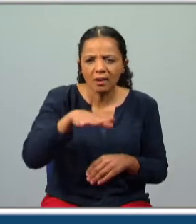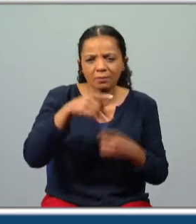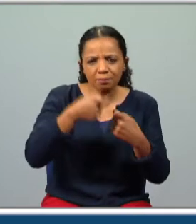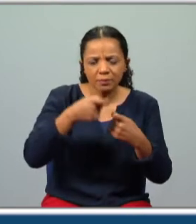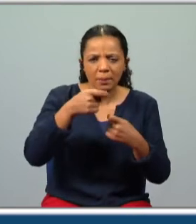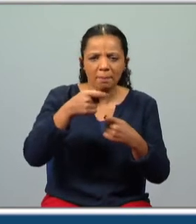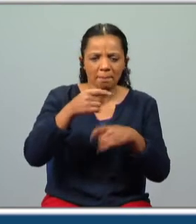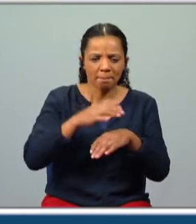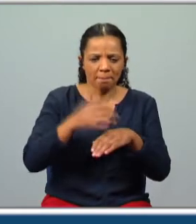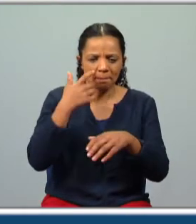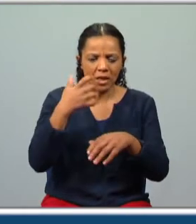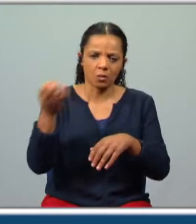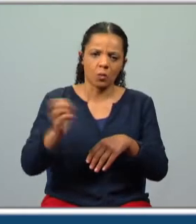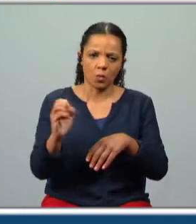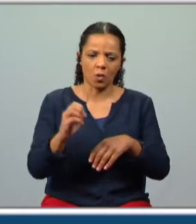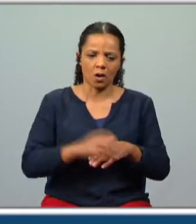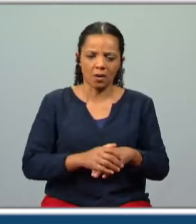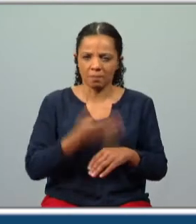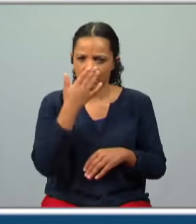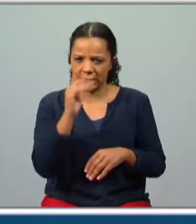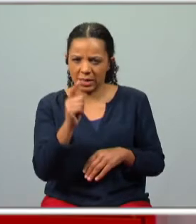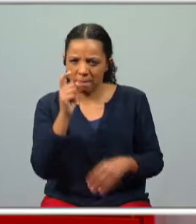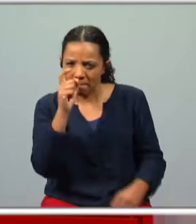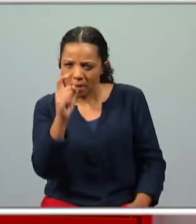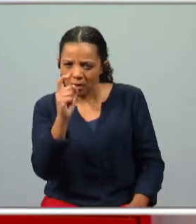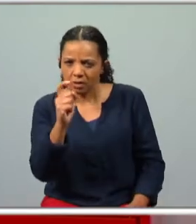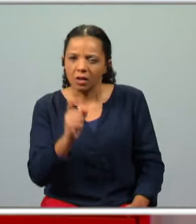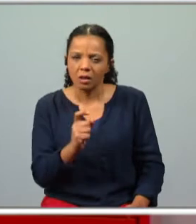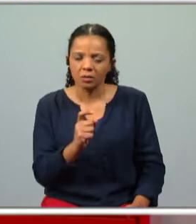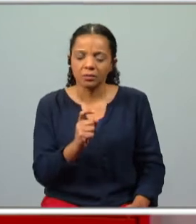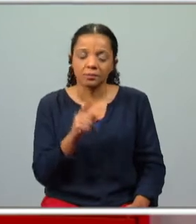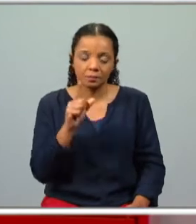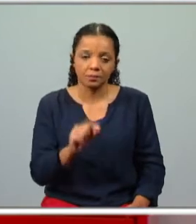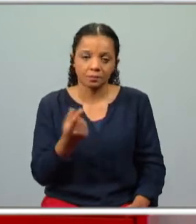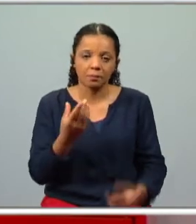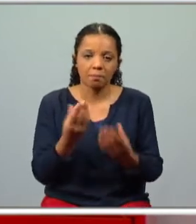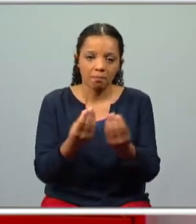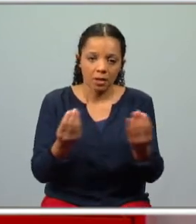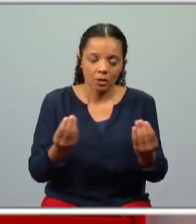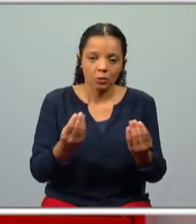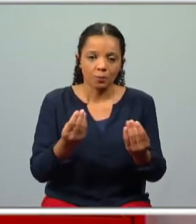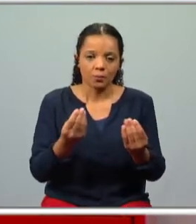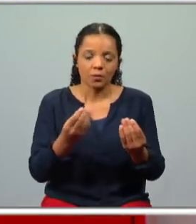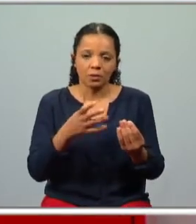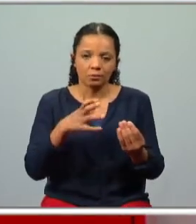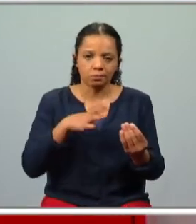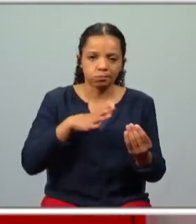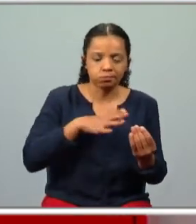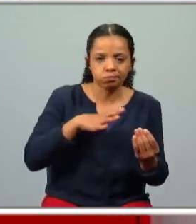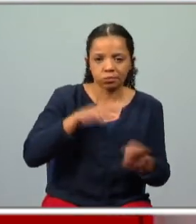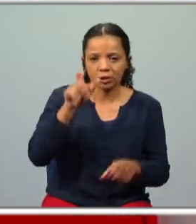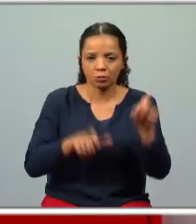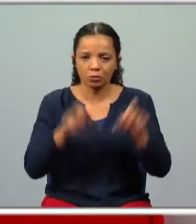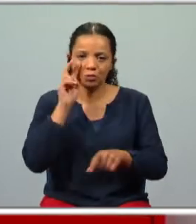Portanto, esta aparência sugere a maldade e implica o medo e o terror na tripulação que a vê.